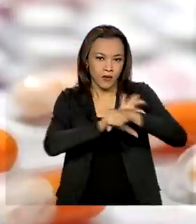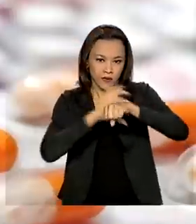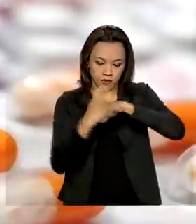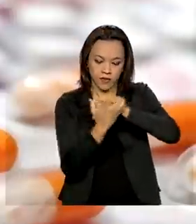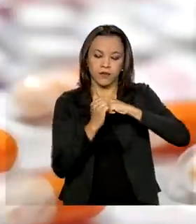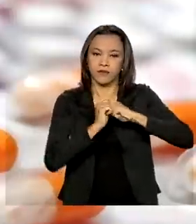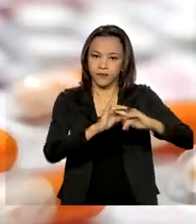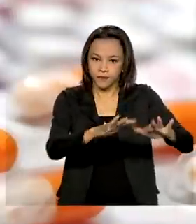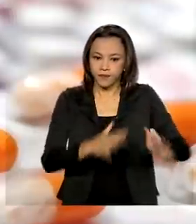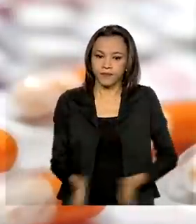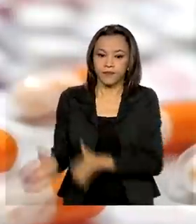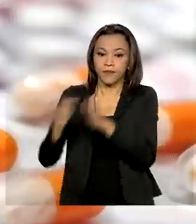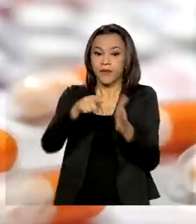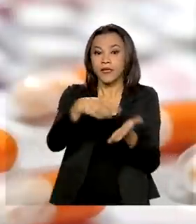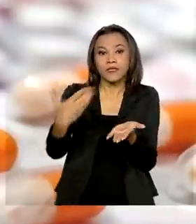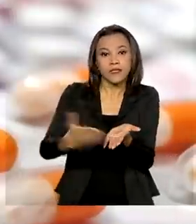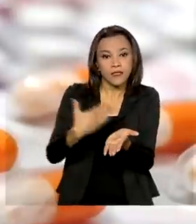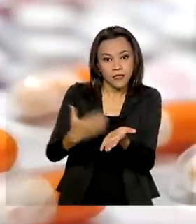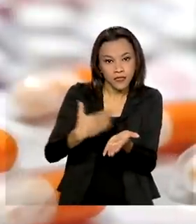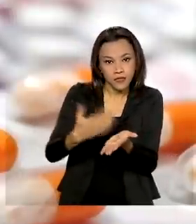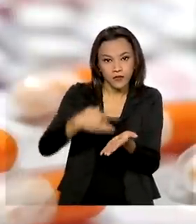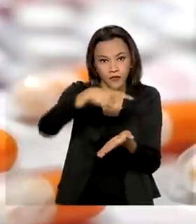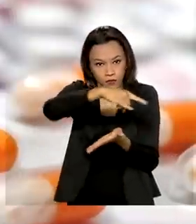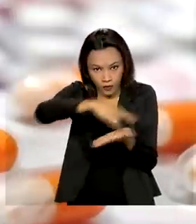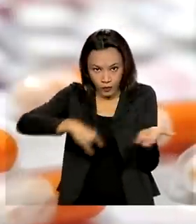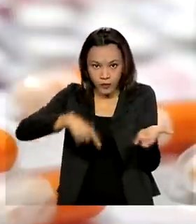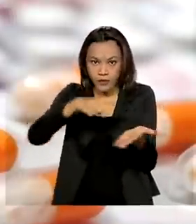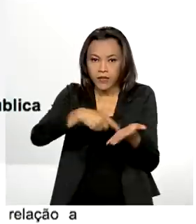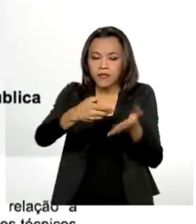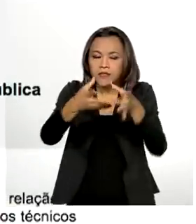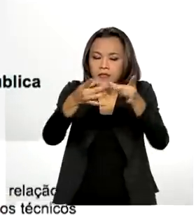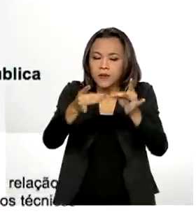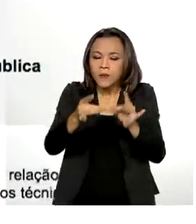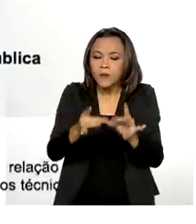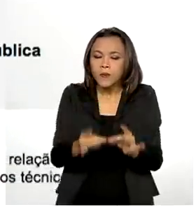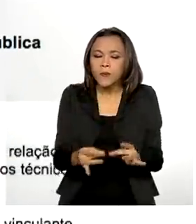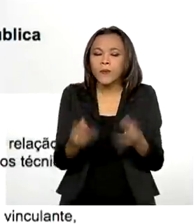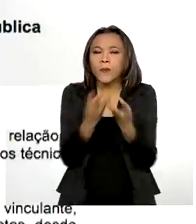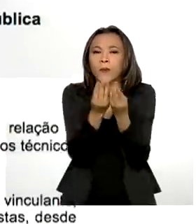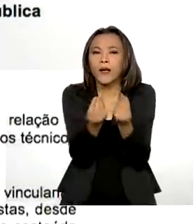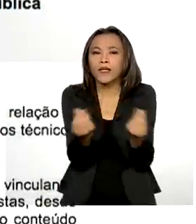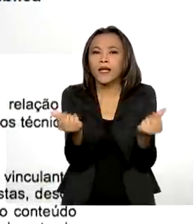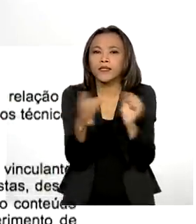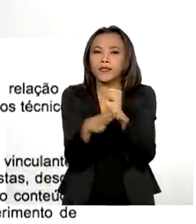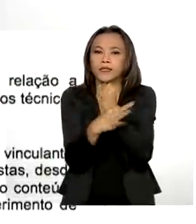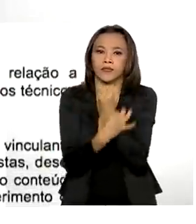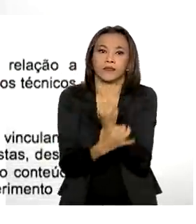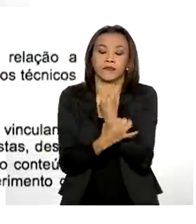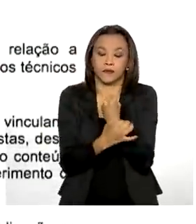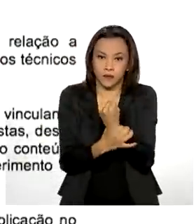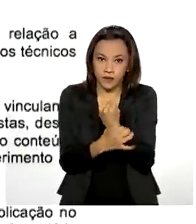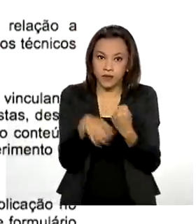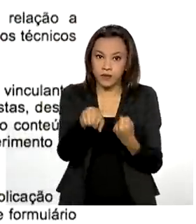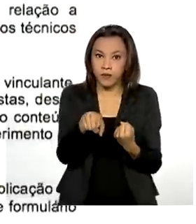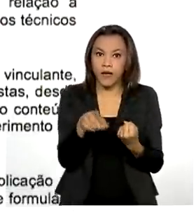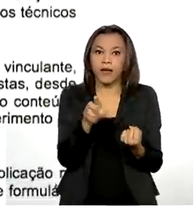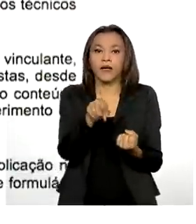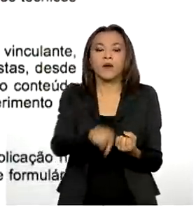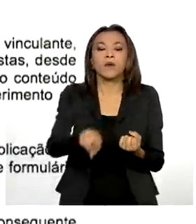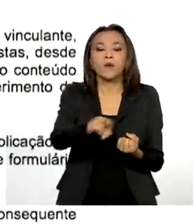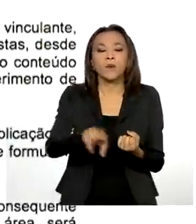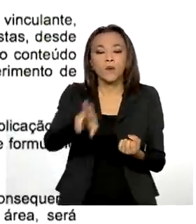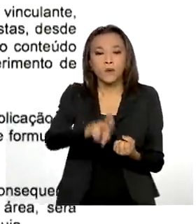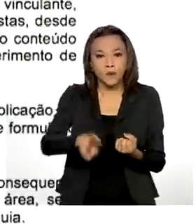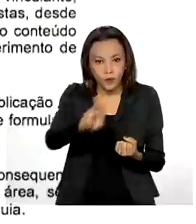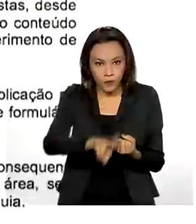O manual estabelece requisitos mínimos de qualidade, segurança e eficácia para o uso emergencial da